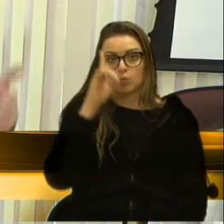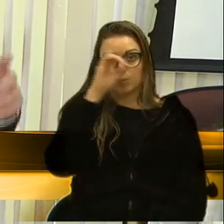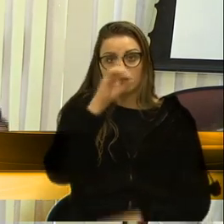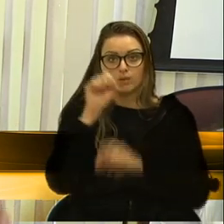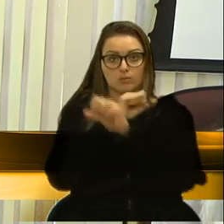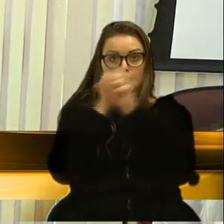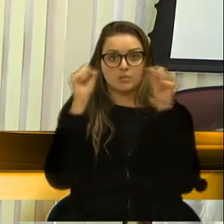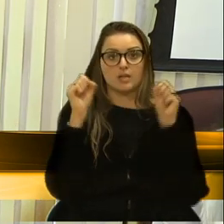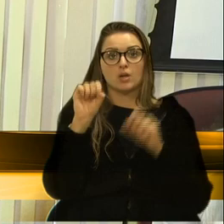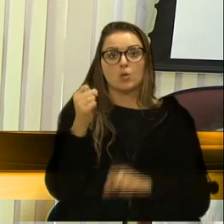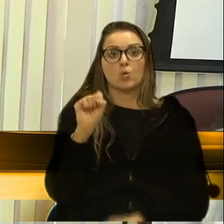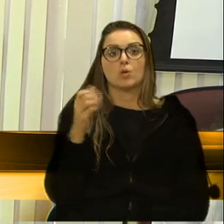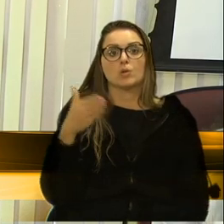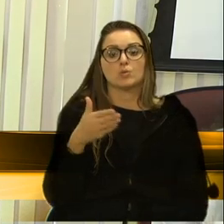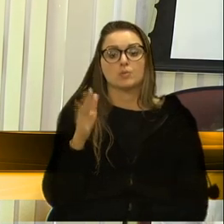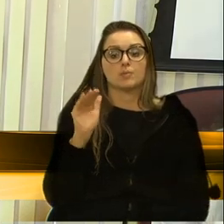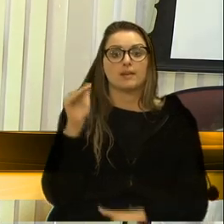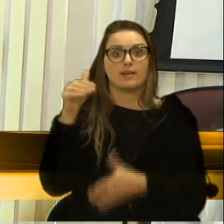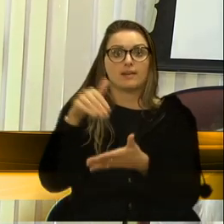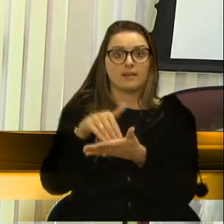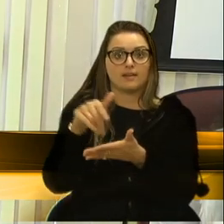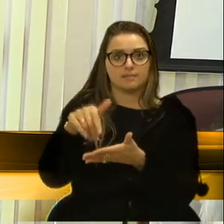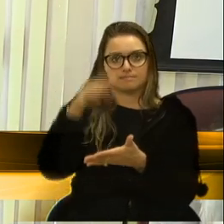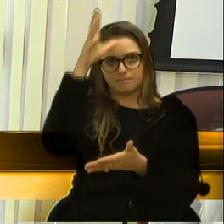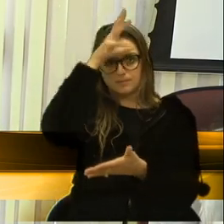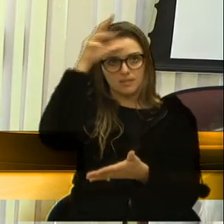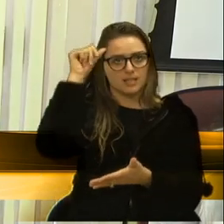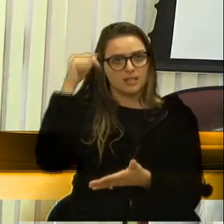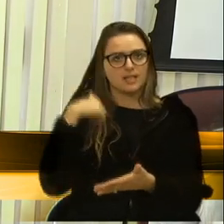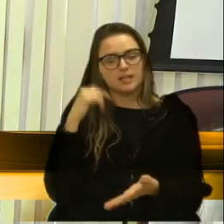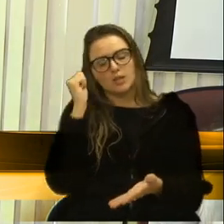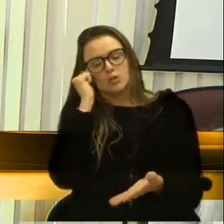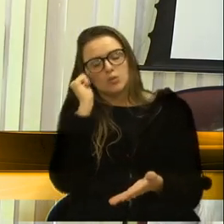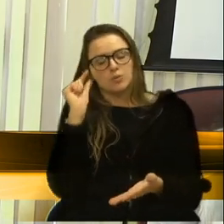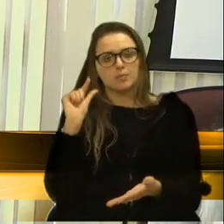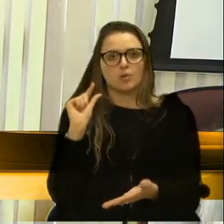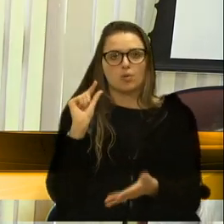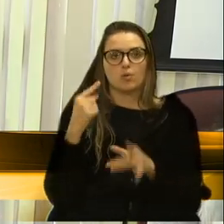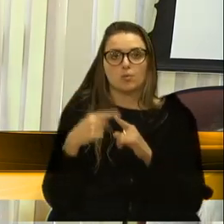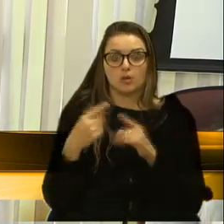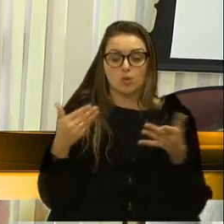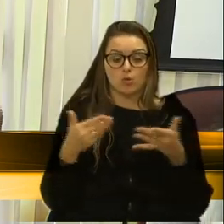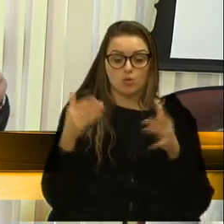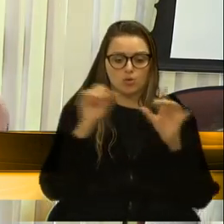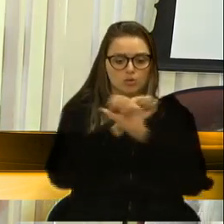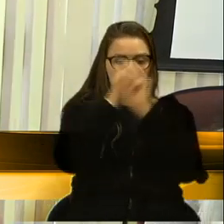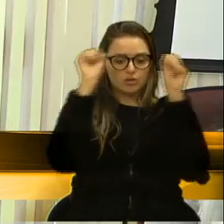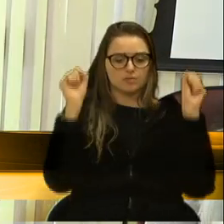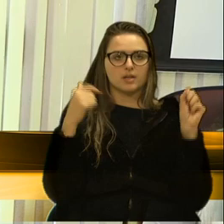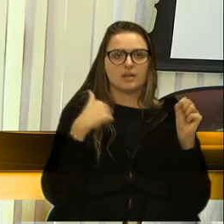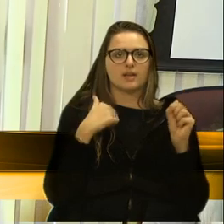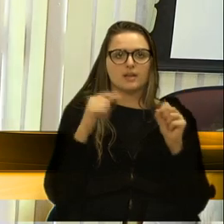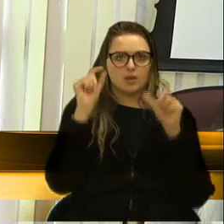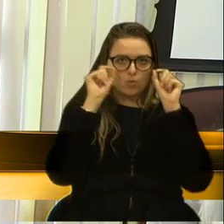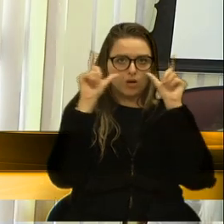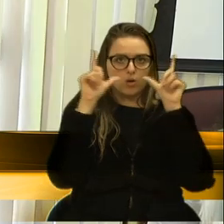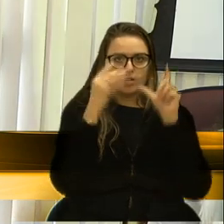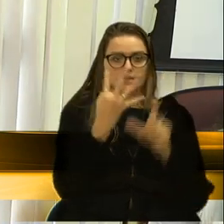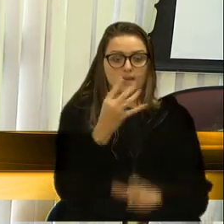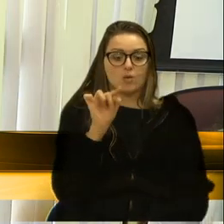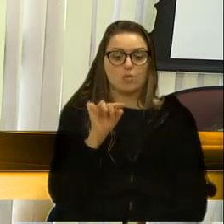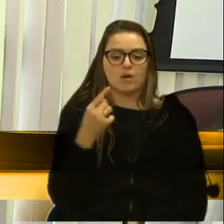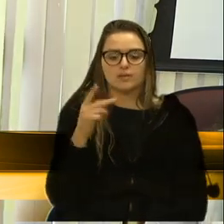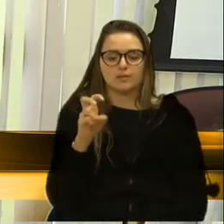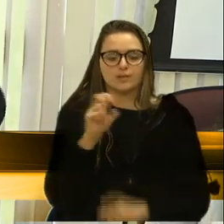9h, já estar ali. E de lá para cá eu dormi muito pouco. E esta manhã eu acordei 4h15 da manhã e não dormi